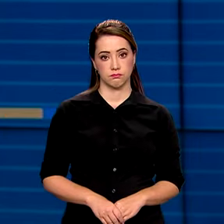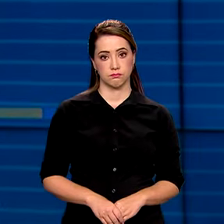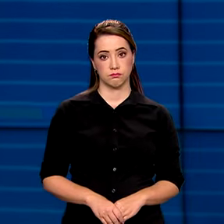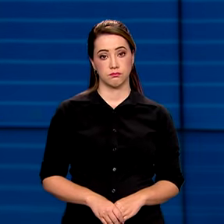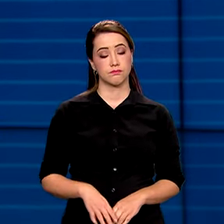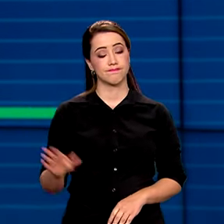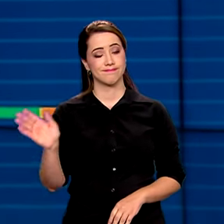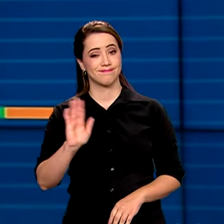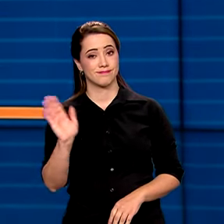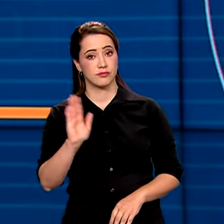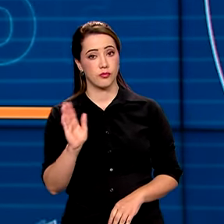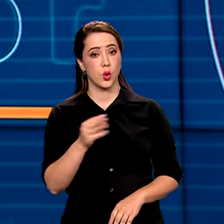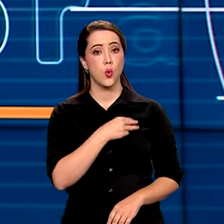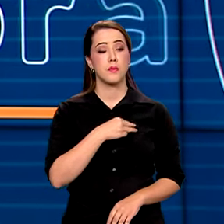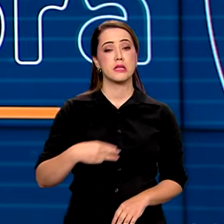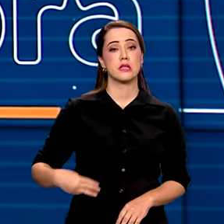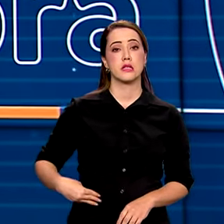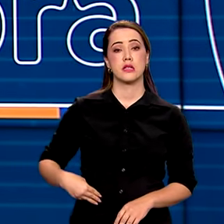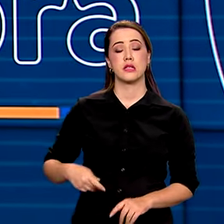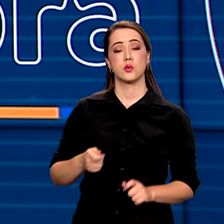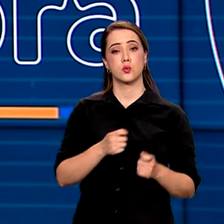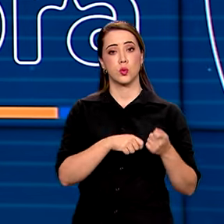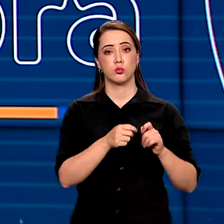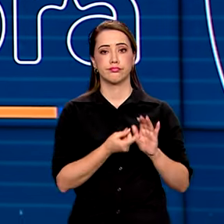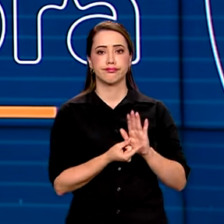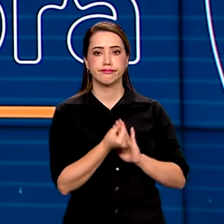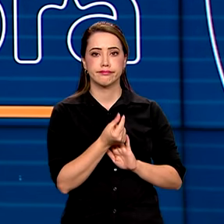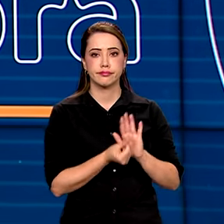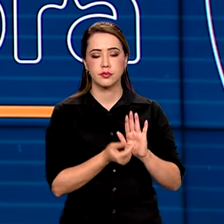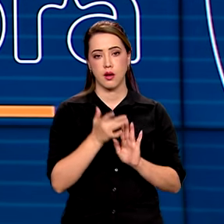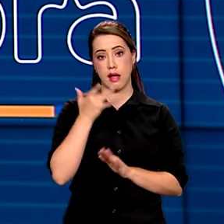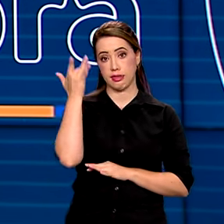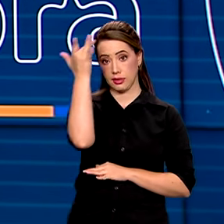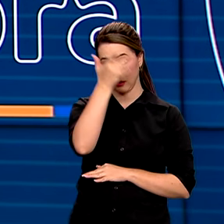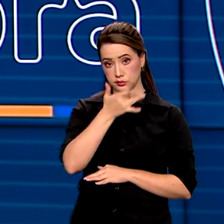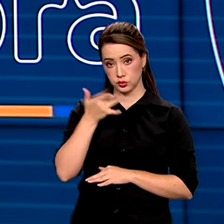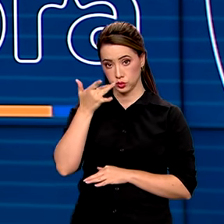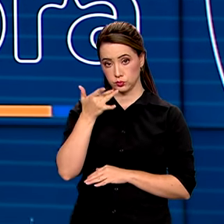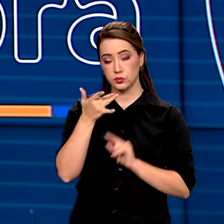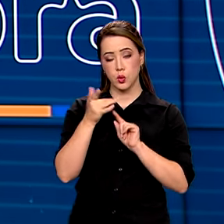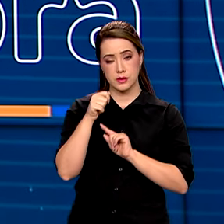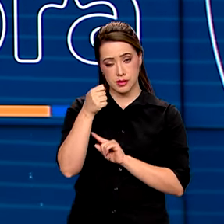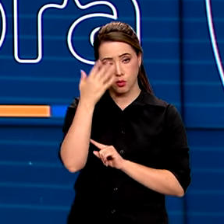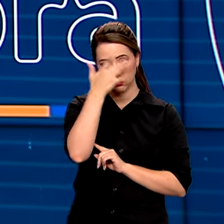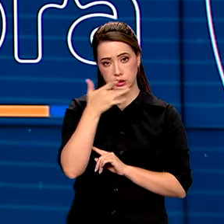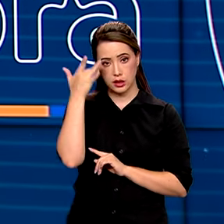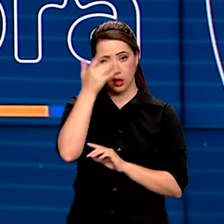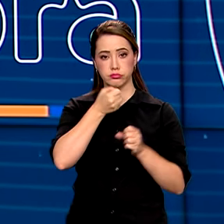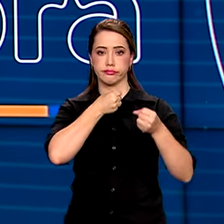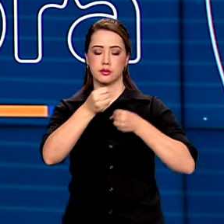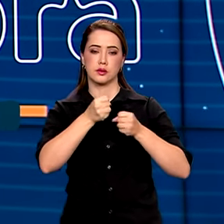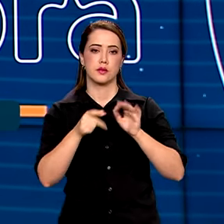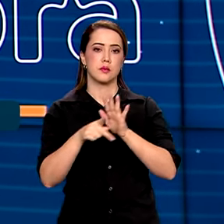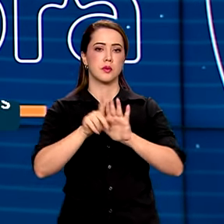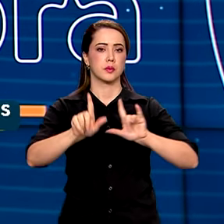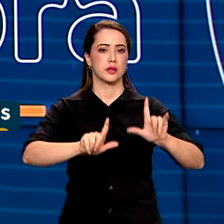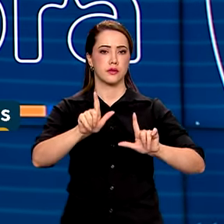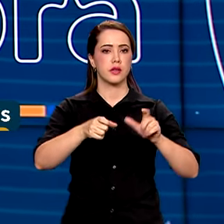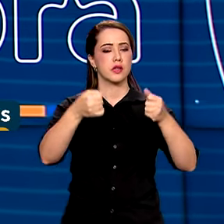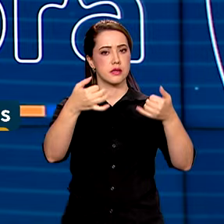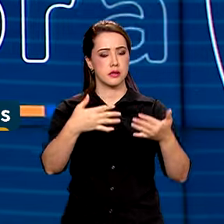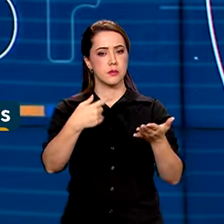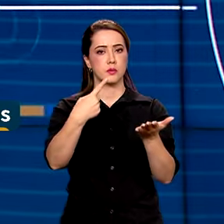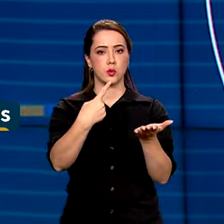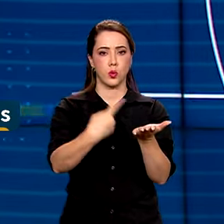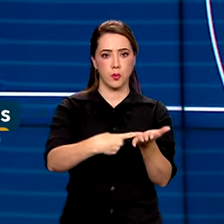Olá, o ministro da Fazenda, Fernando Haddad, concedeu uma entrevista coletiva à imprensa agora há pouco. Haddad cumpre